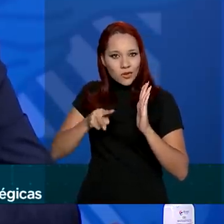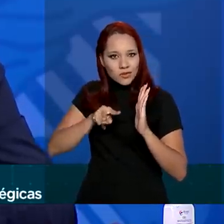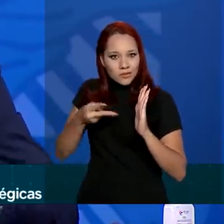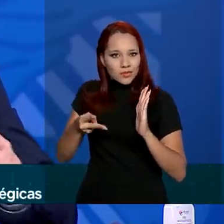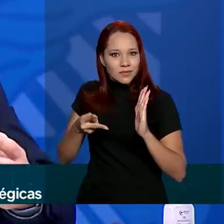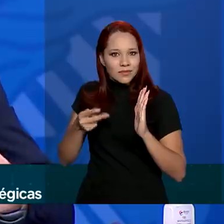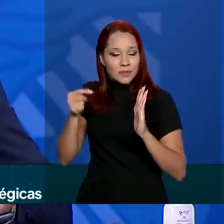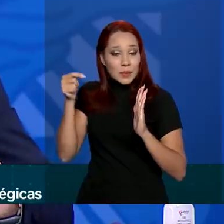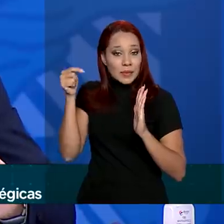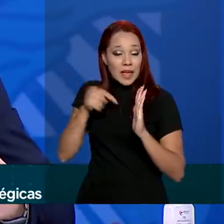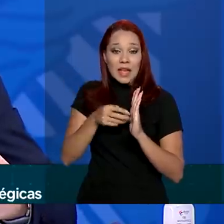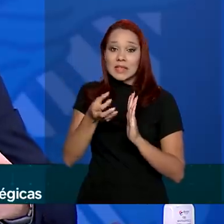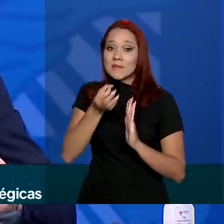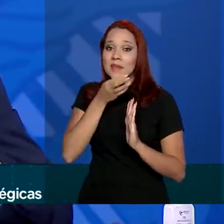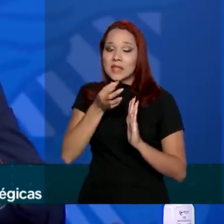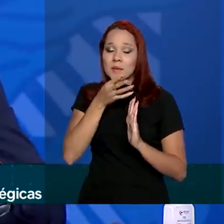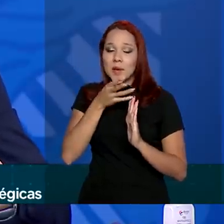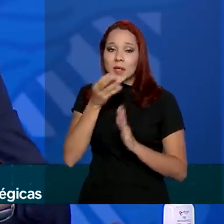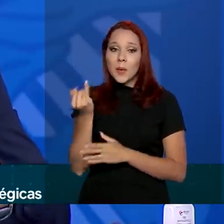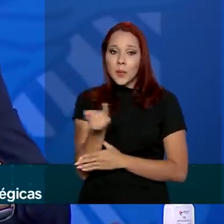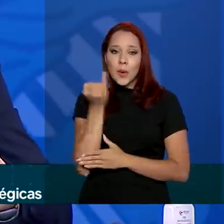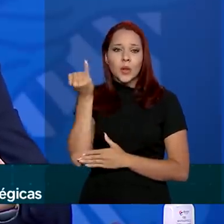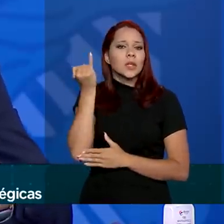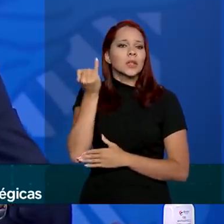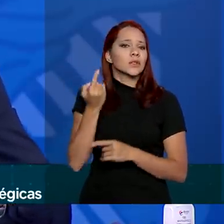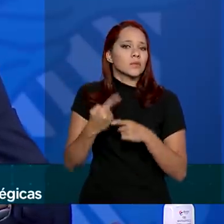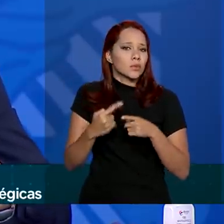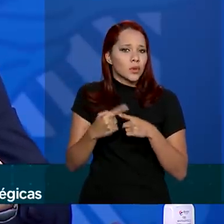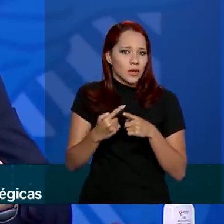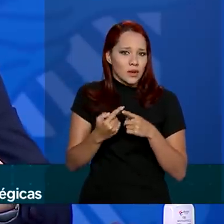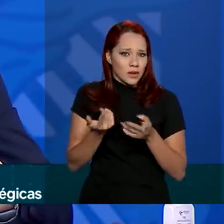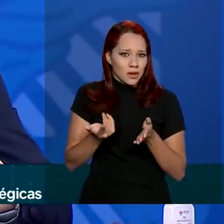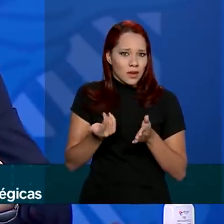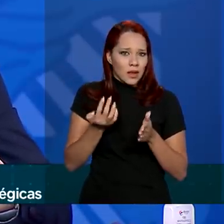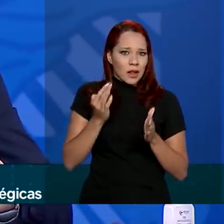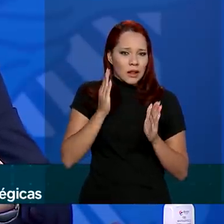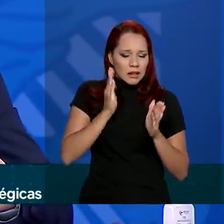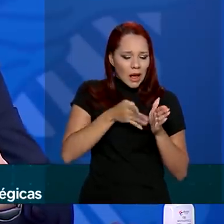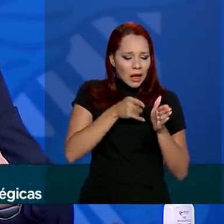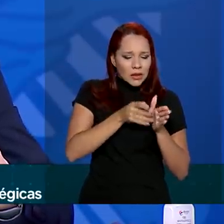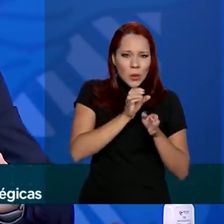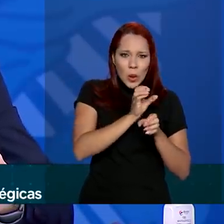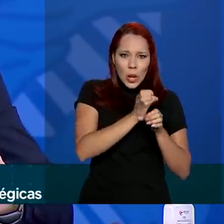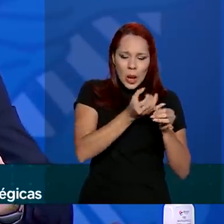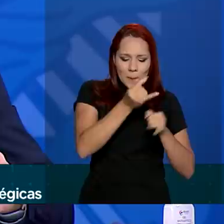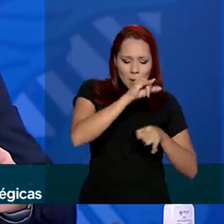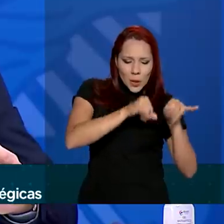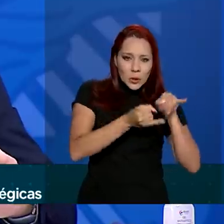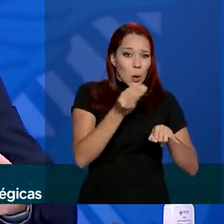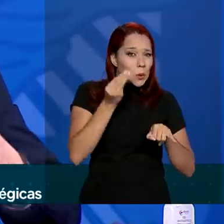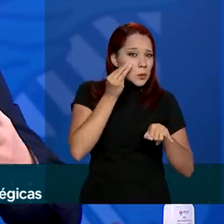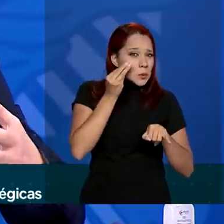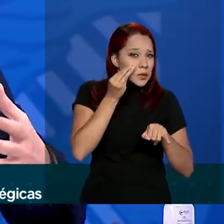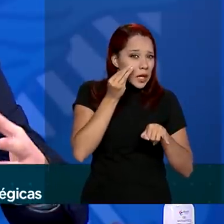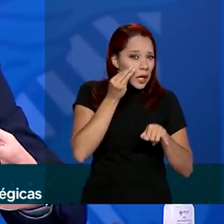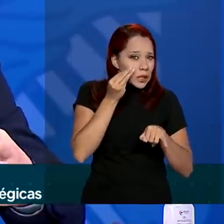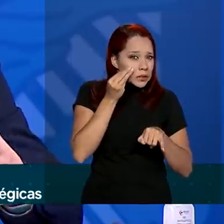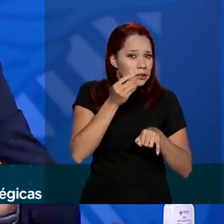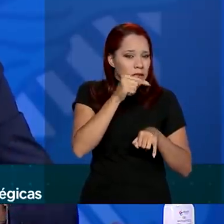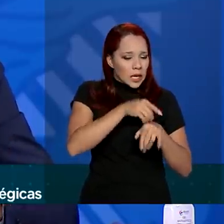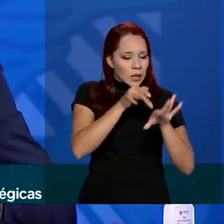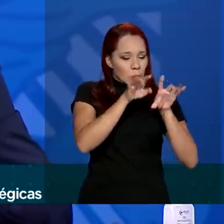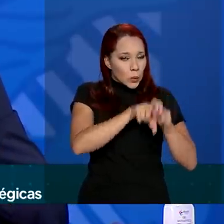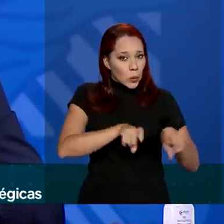importância de todo o processo desde o laboratório, dos testes em sílico, lá nos